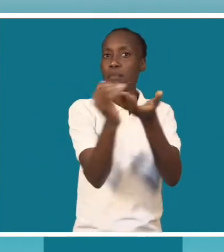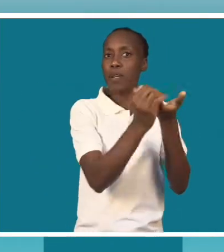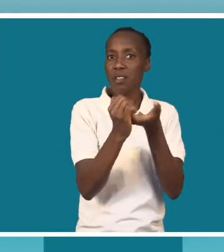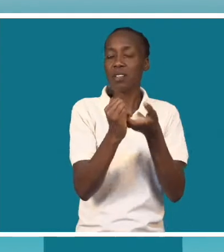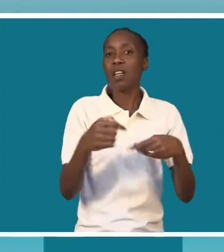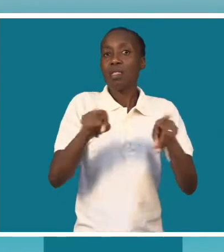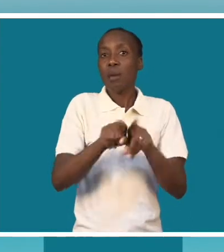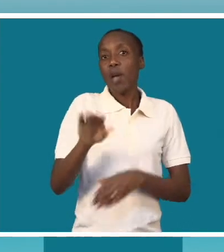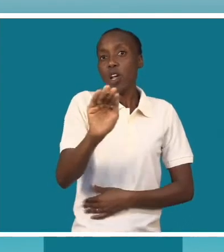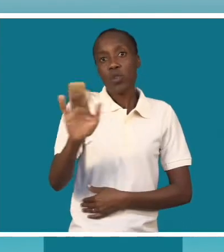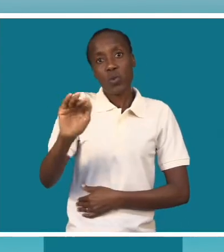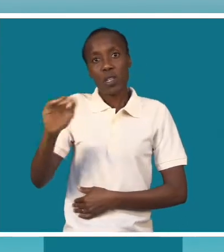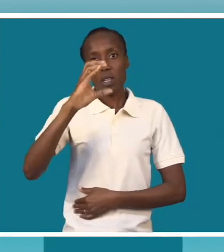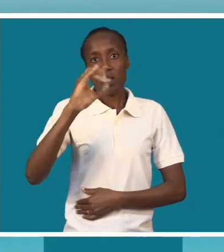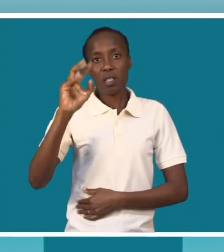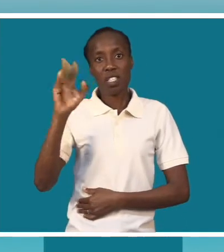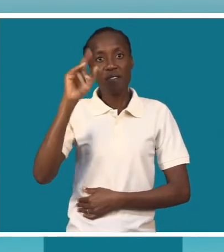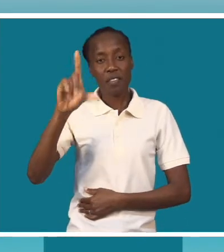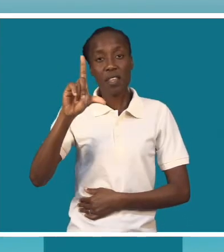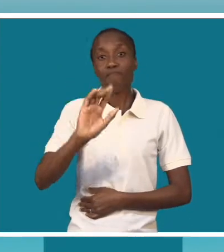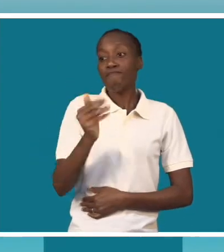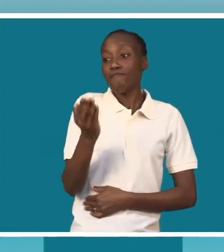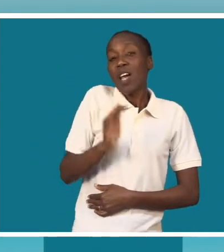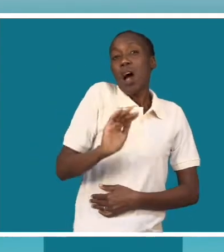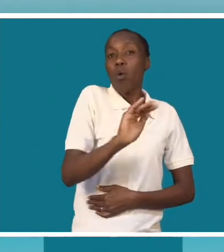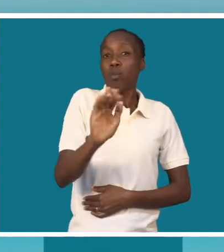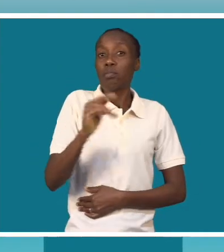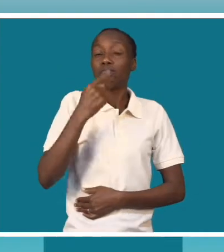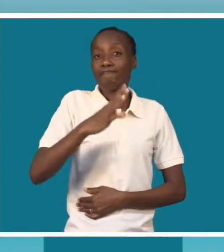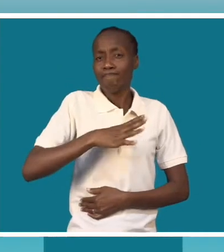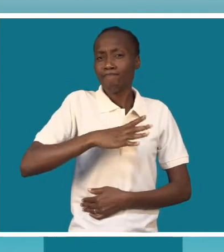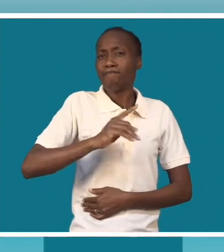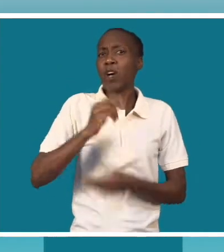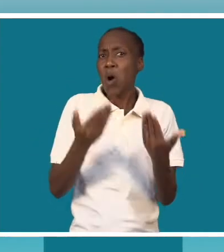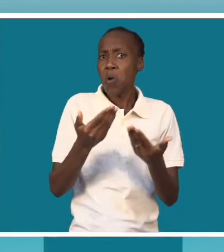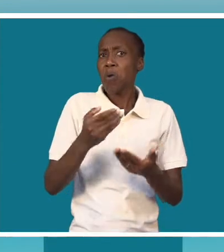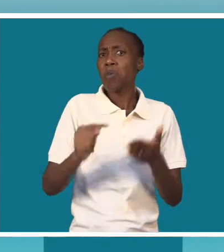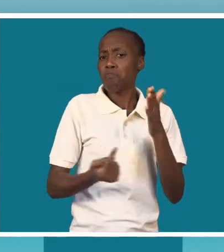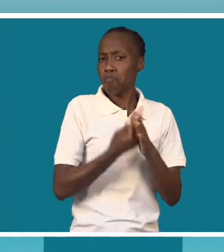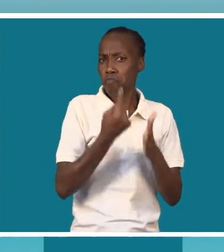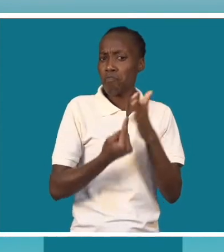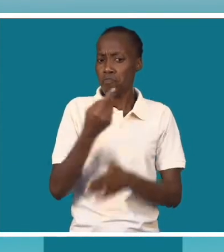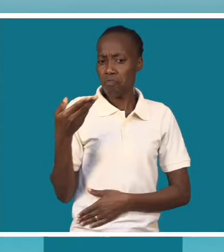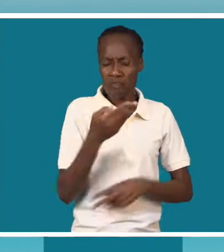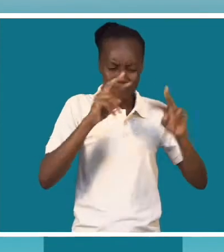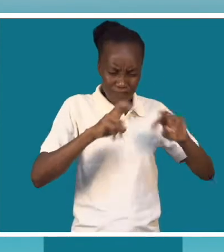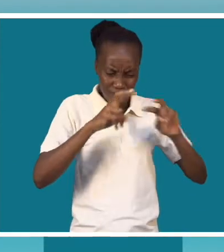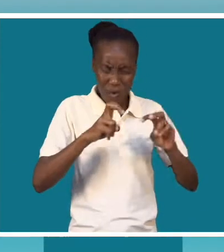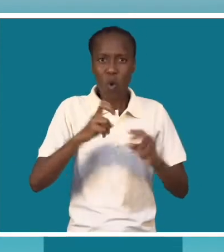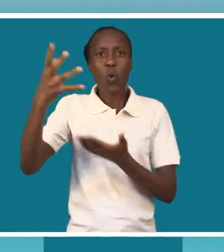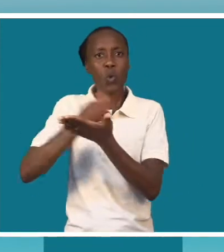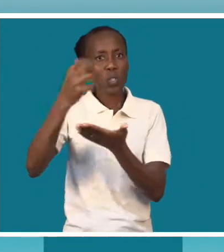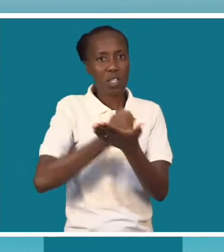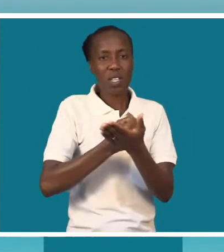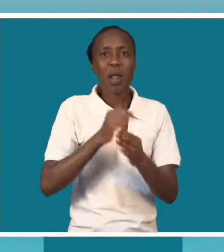parcerias com a sociedade civil, com a comunidade, o que está a acontecer é que temos estado a conseguir diagnosticar e